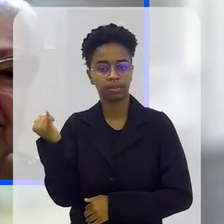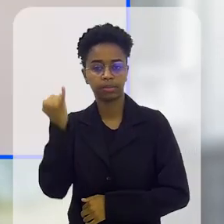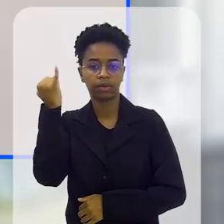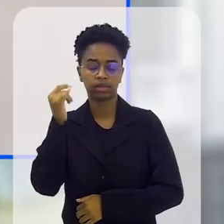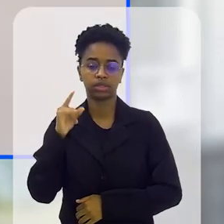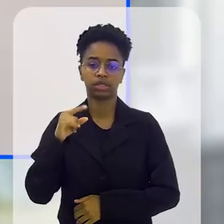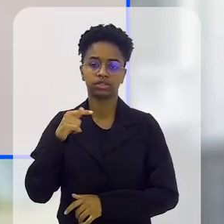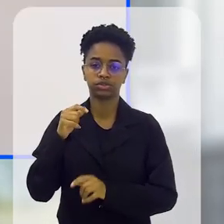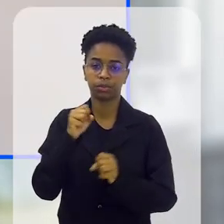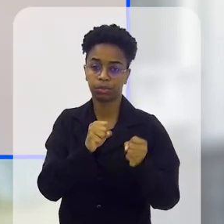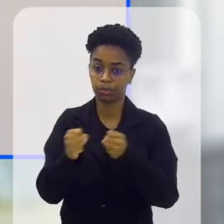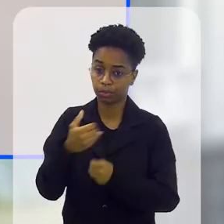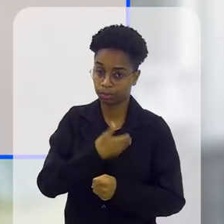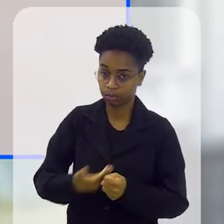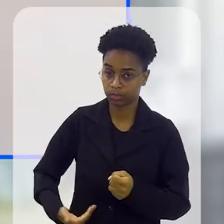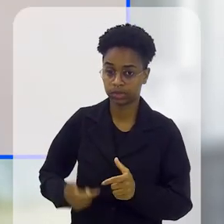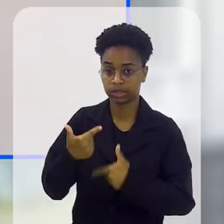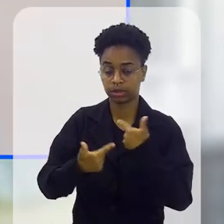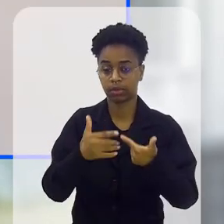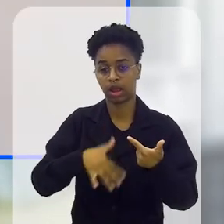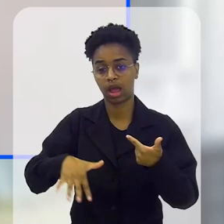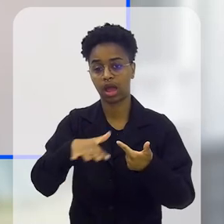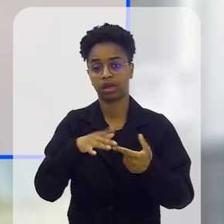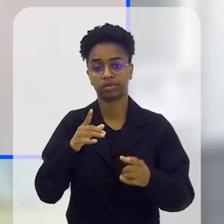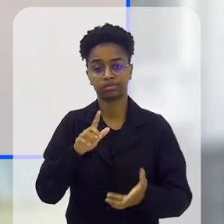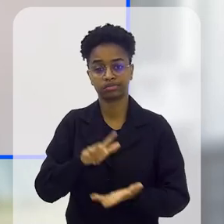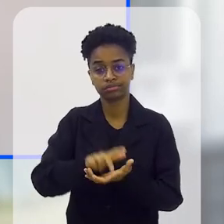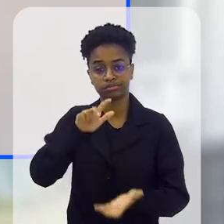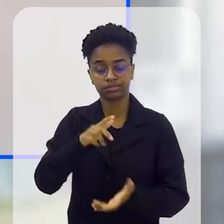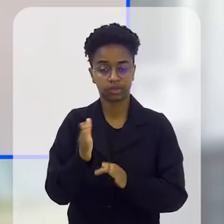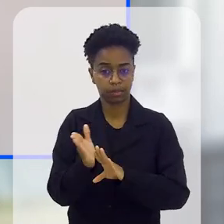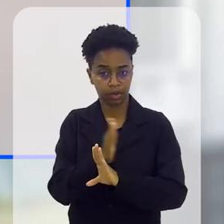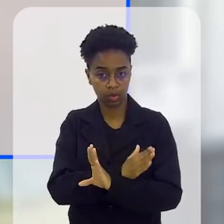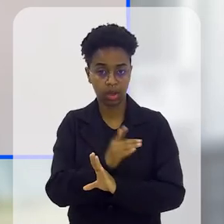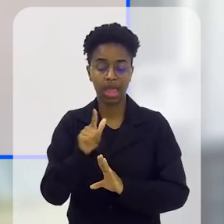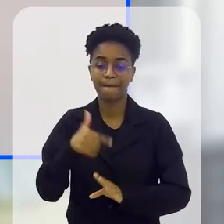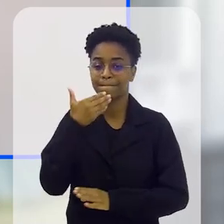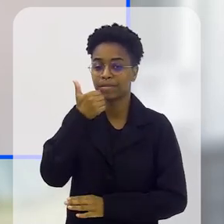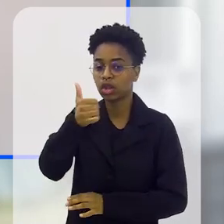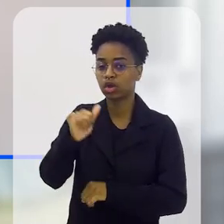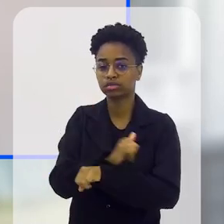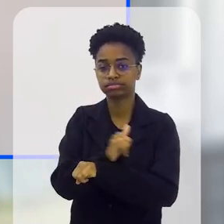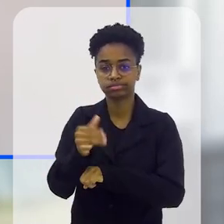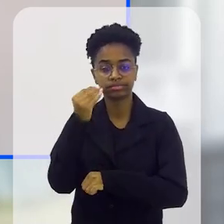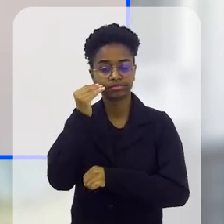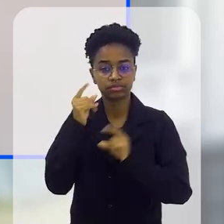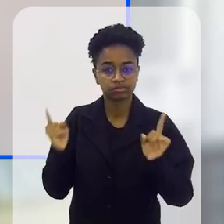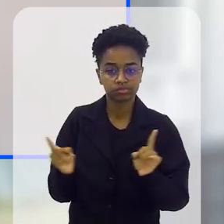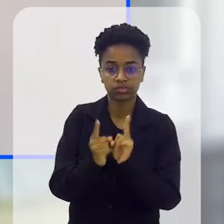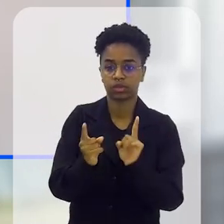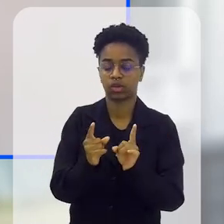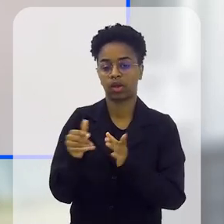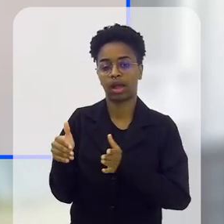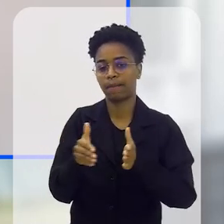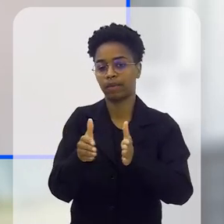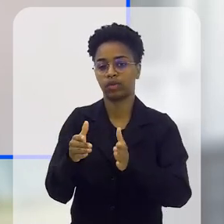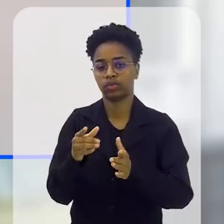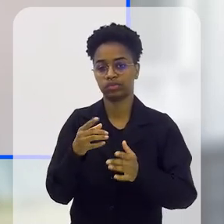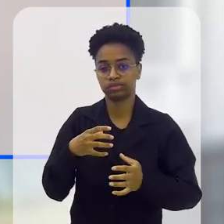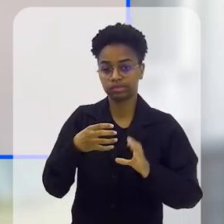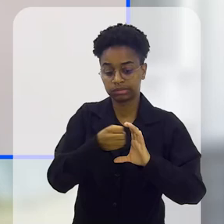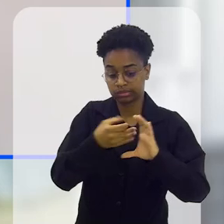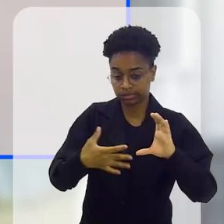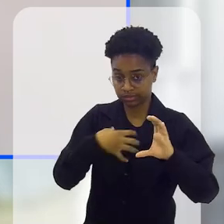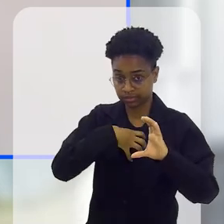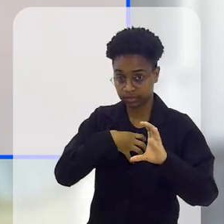eu acho que é muito importante que a gente, que o poder público trabalhe nessa questão do diagnóstico precoce, que é a melhor forma da gente encurtar o caminho entre o início